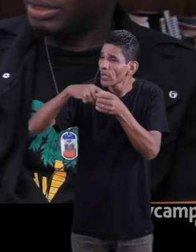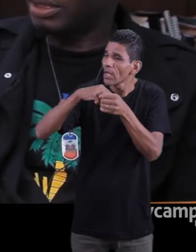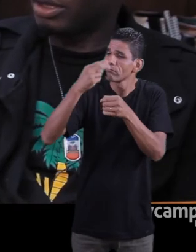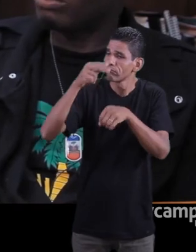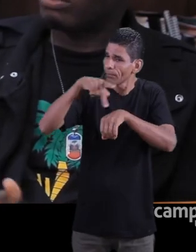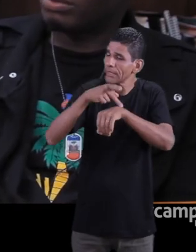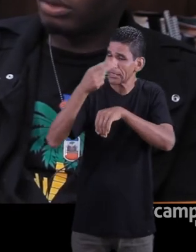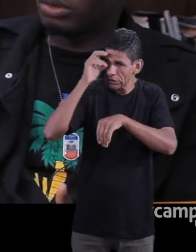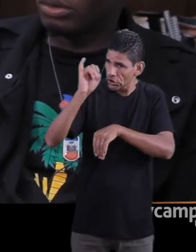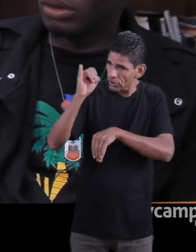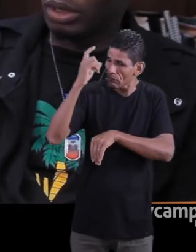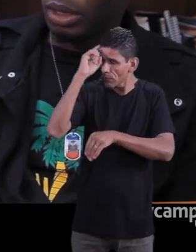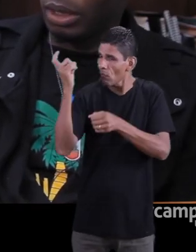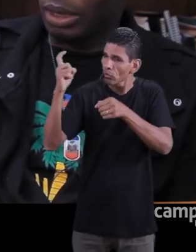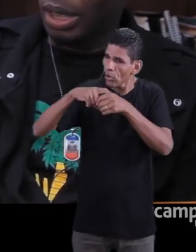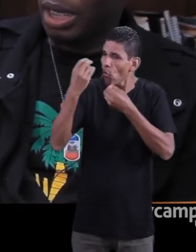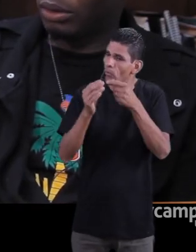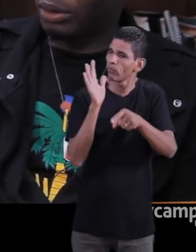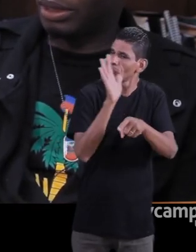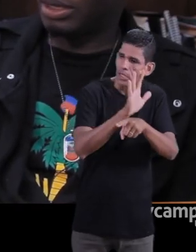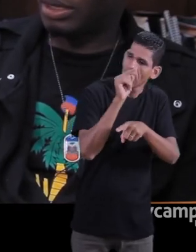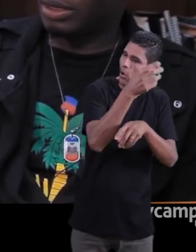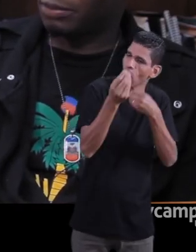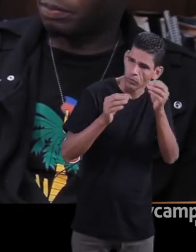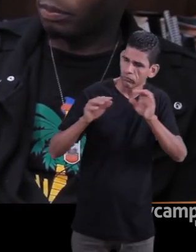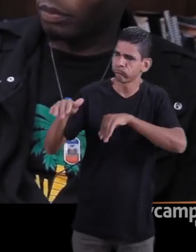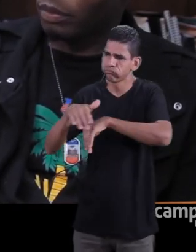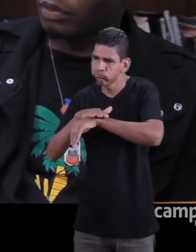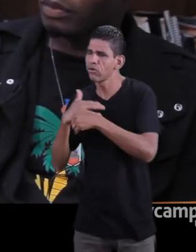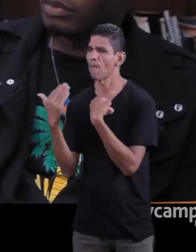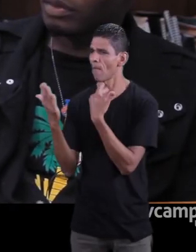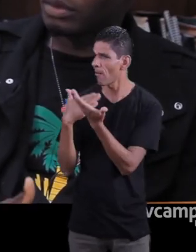Desde então, começou a nossa